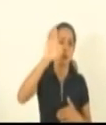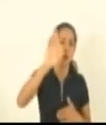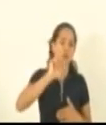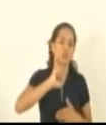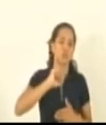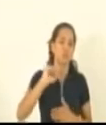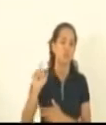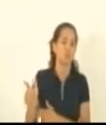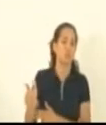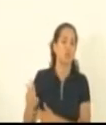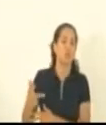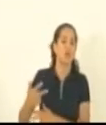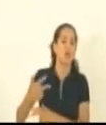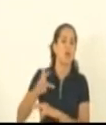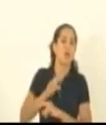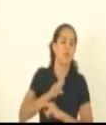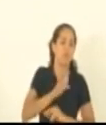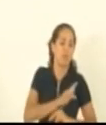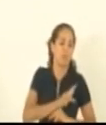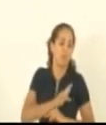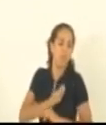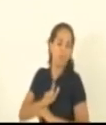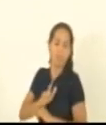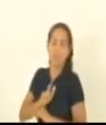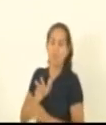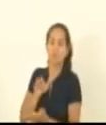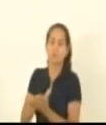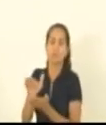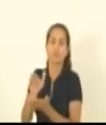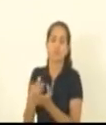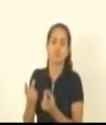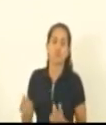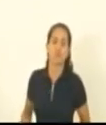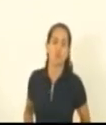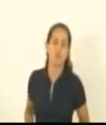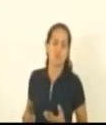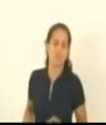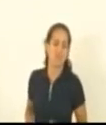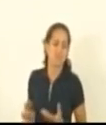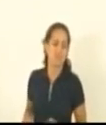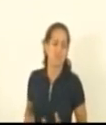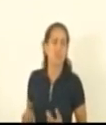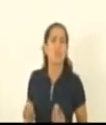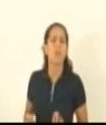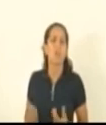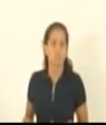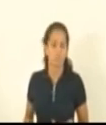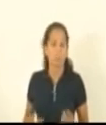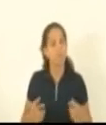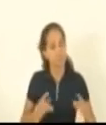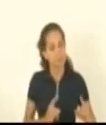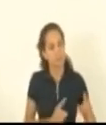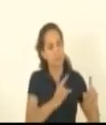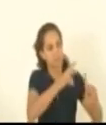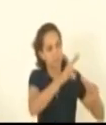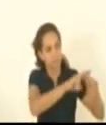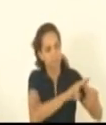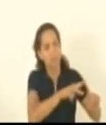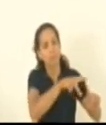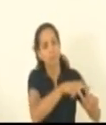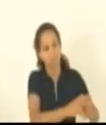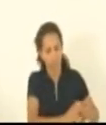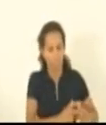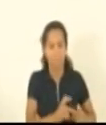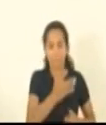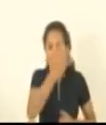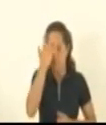câmeras na roupa dos policiais muito mais as reclamações que eu recebo são